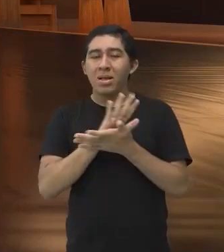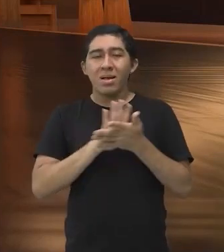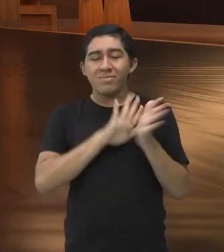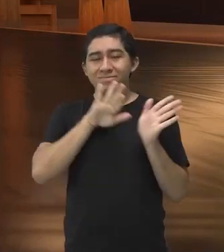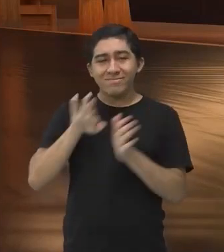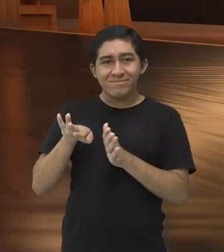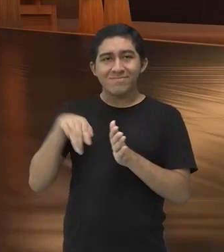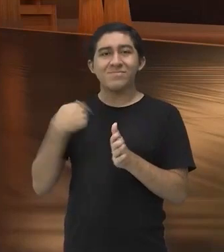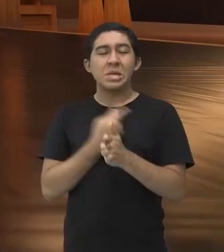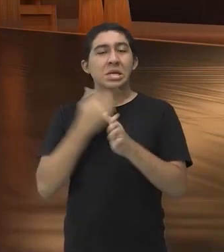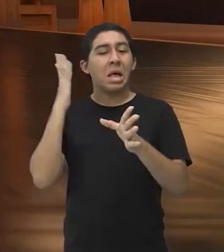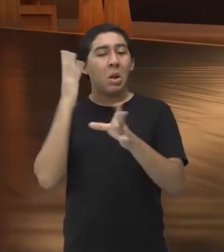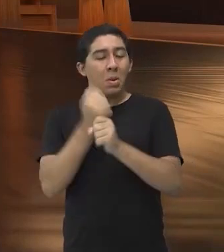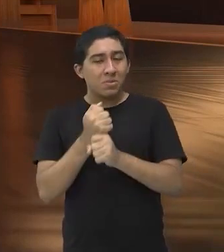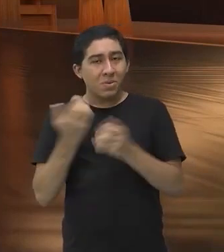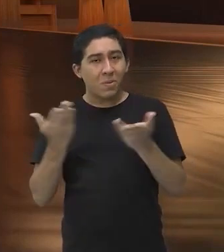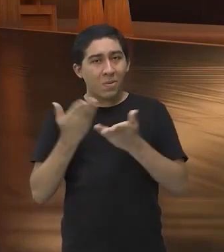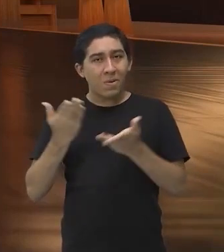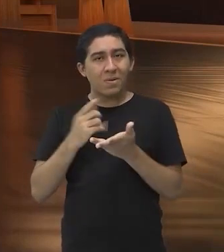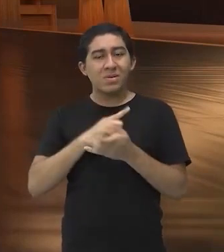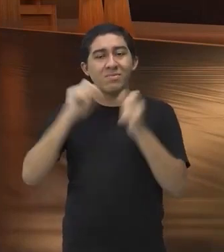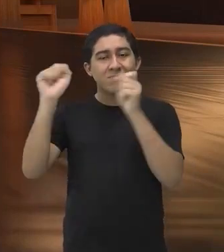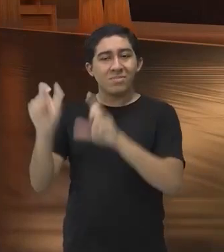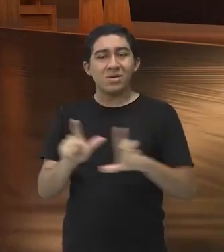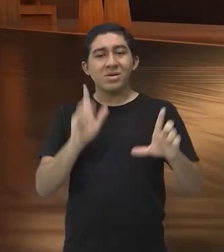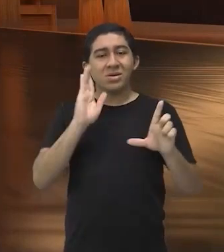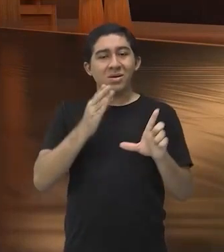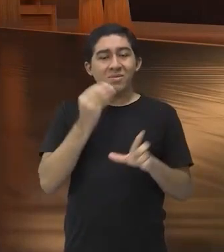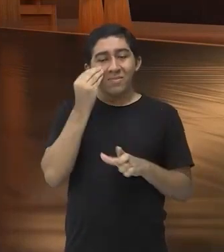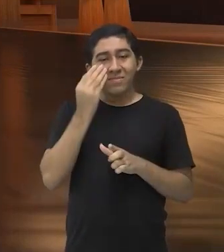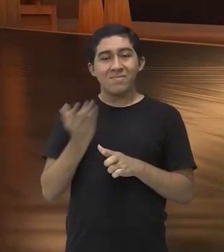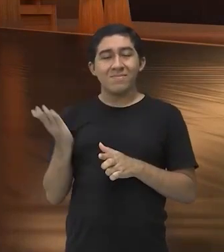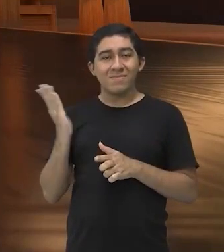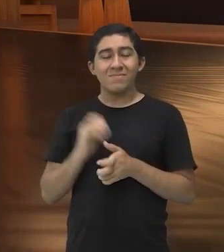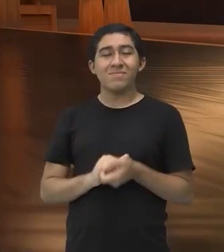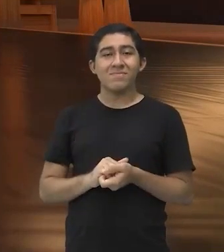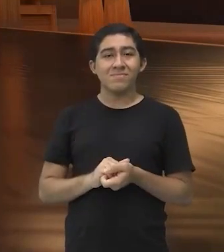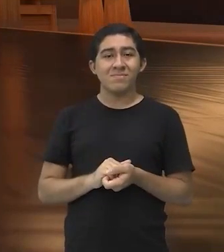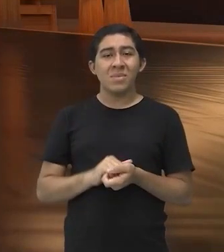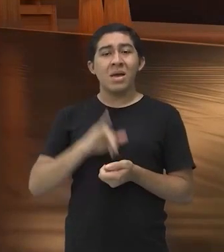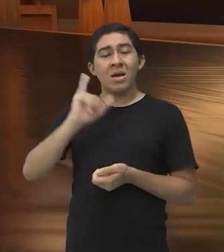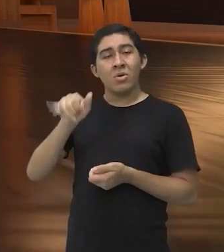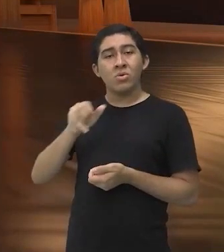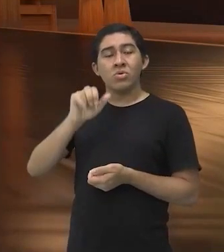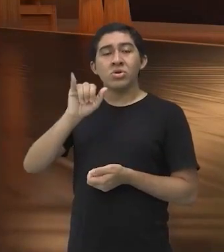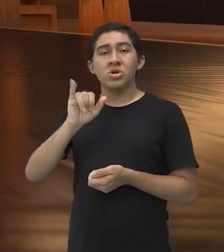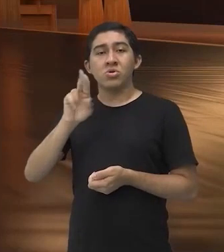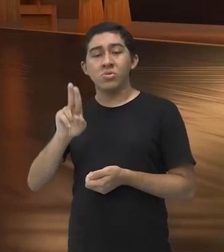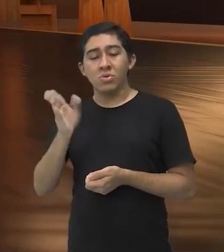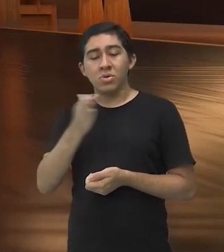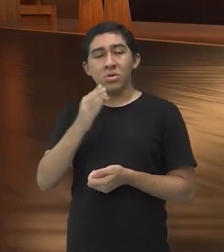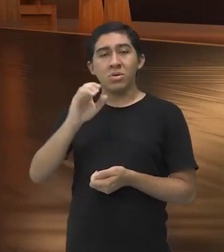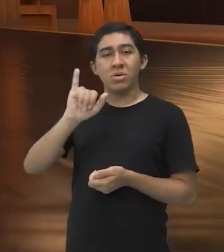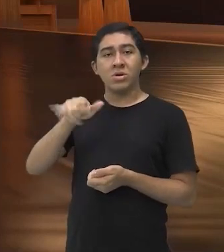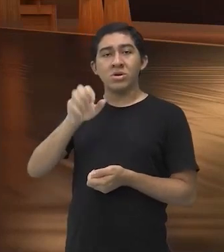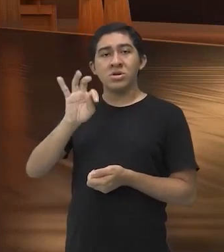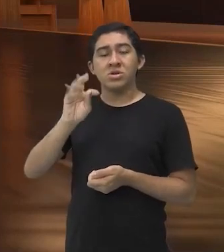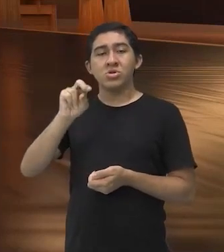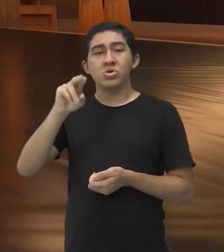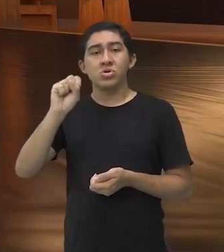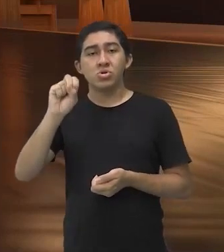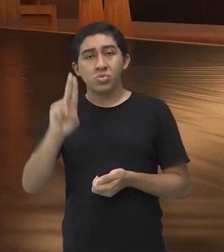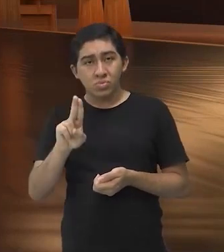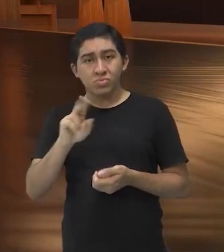a gente vai relembrar tudo nessa aula e a cartelinha já mostra para a gente, olha só, nós falamos sobre o jiu-jitsu, uma